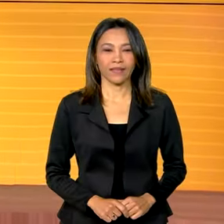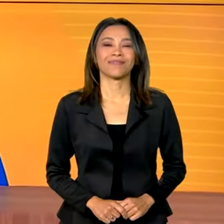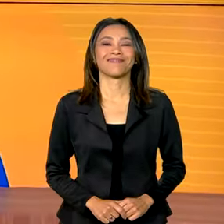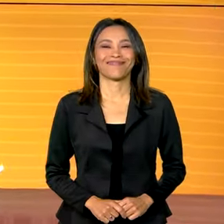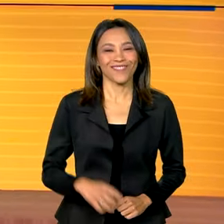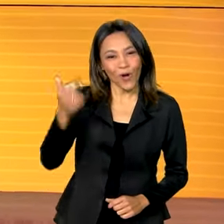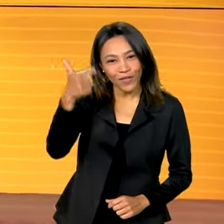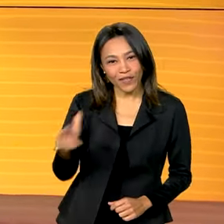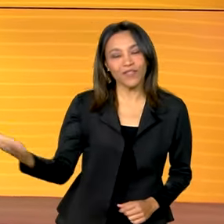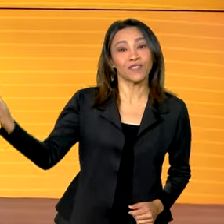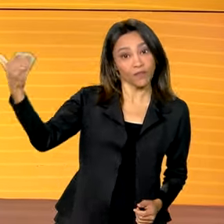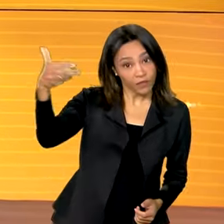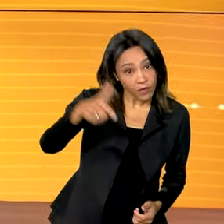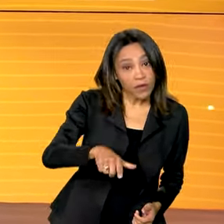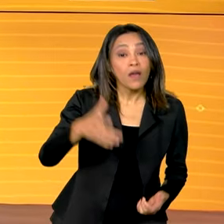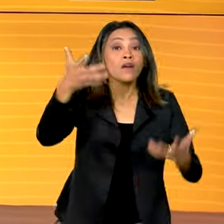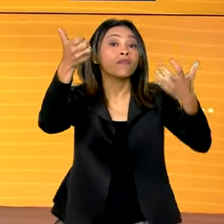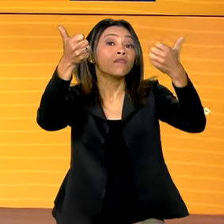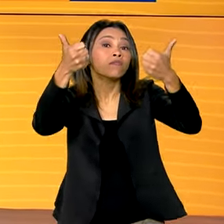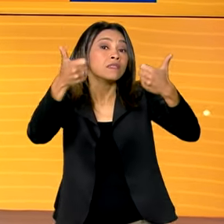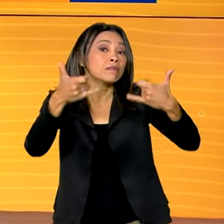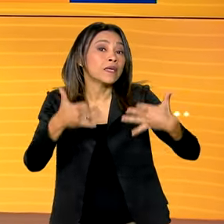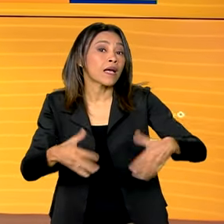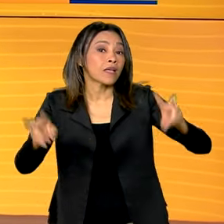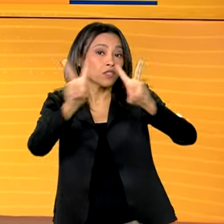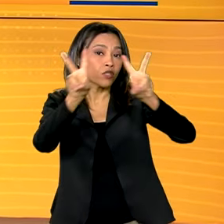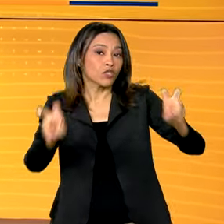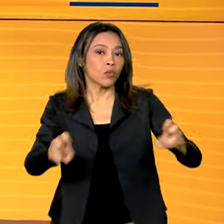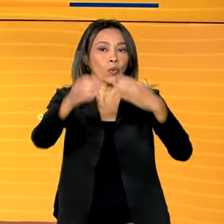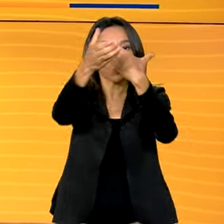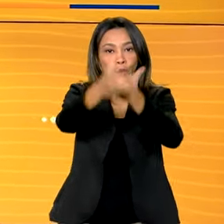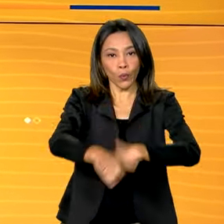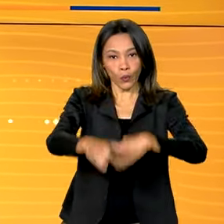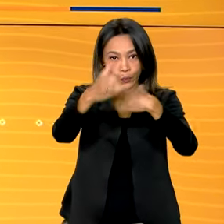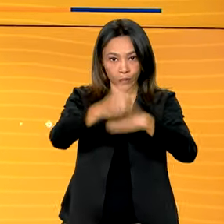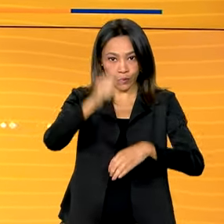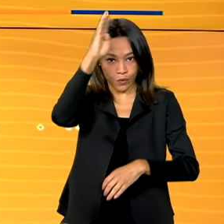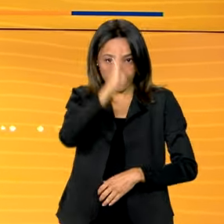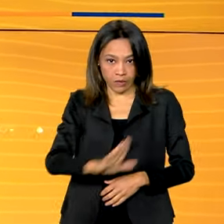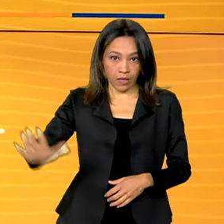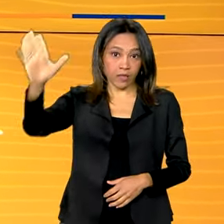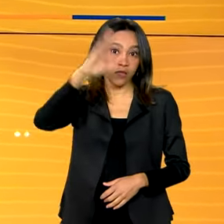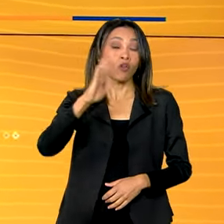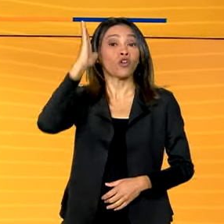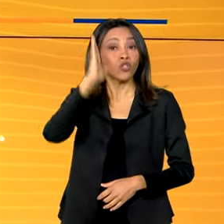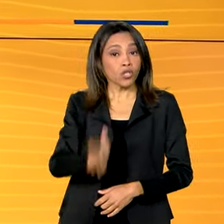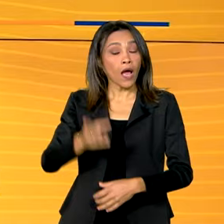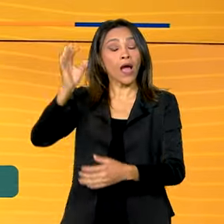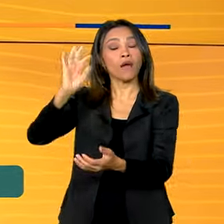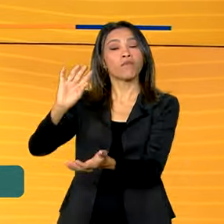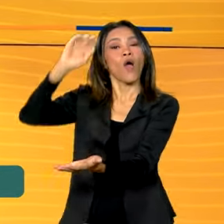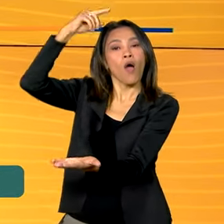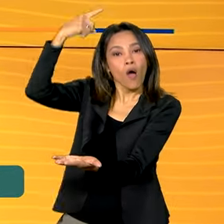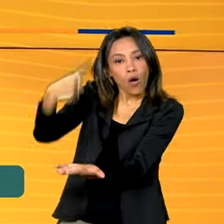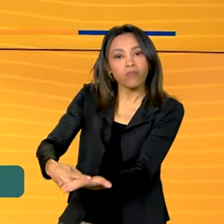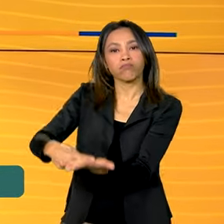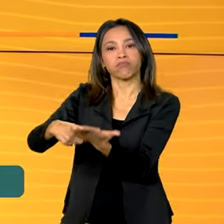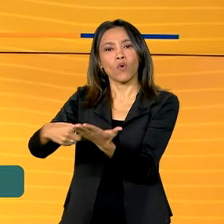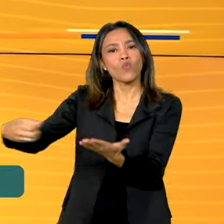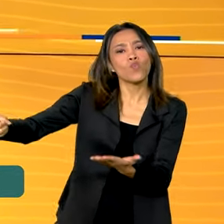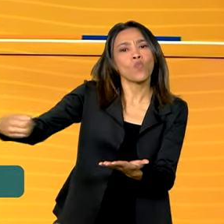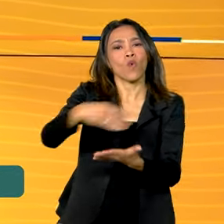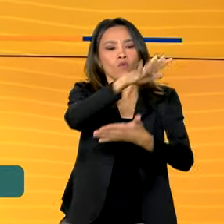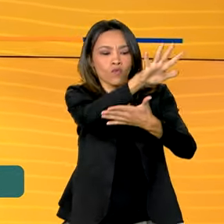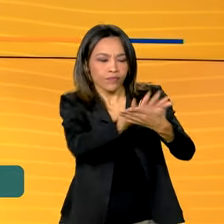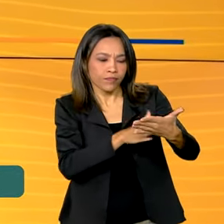Estamos de volta e vamos falar do concurso nacional unificado? Isso porque foi oficializado o novo cronograma